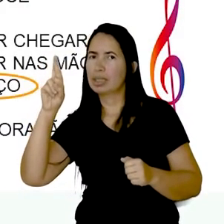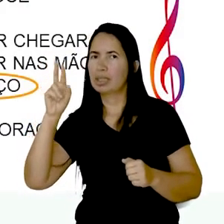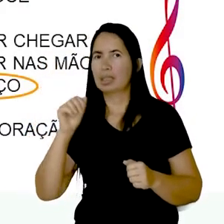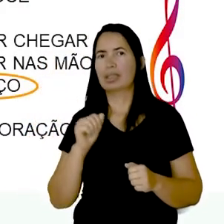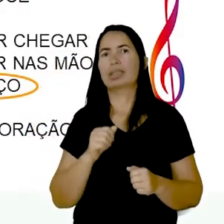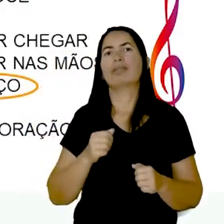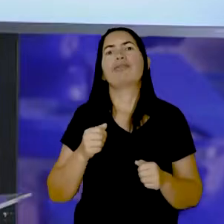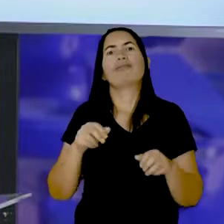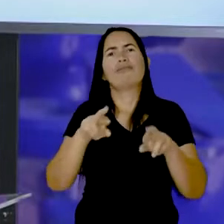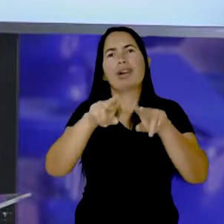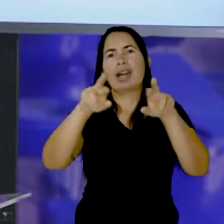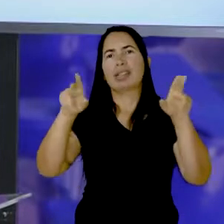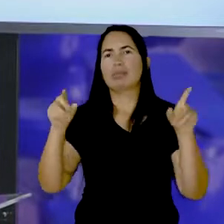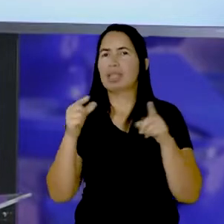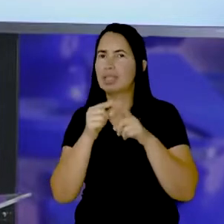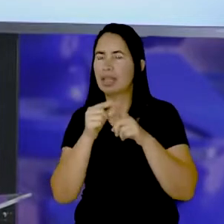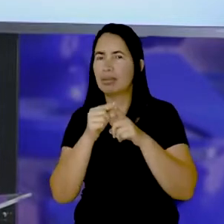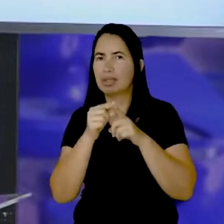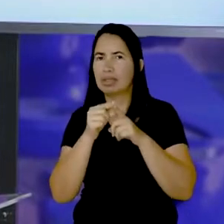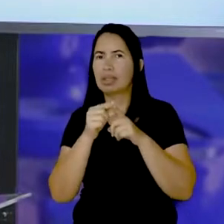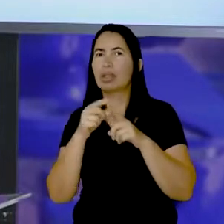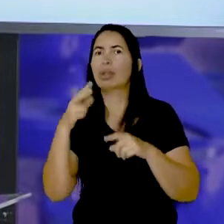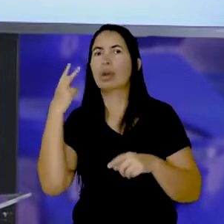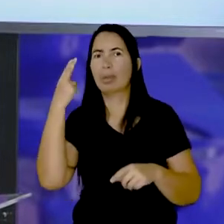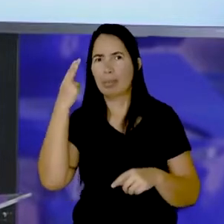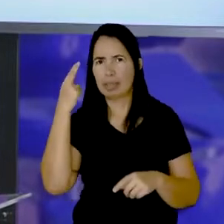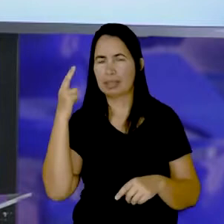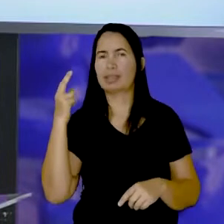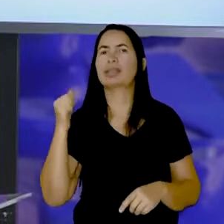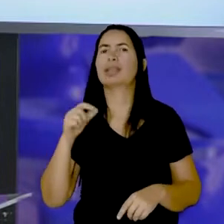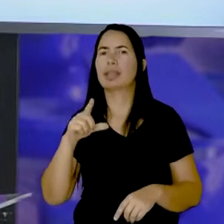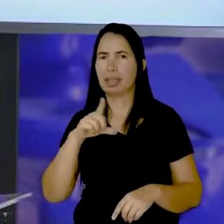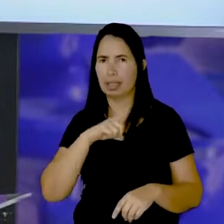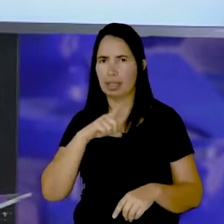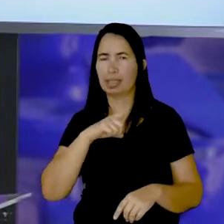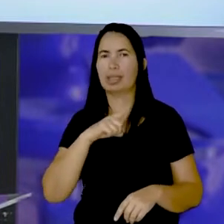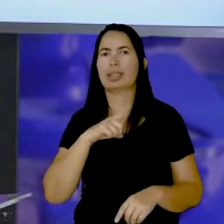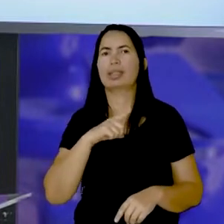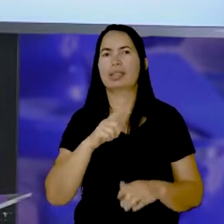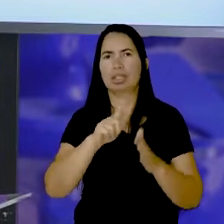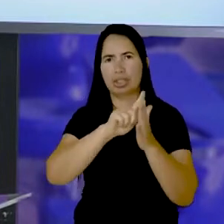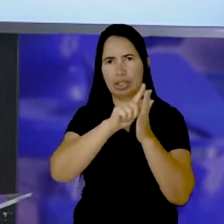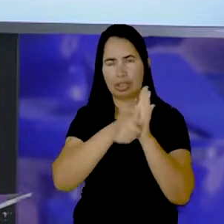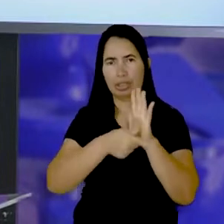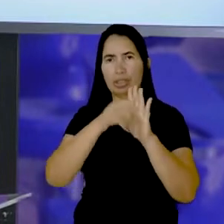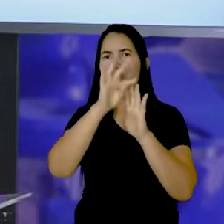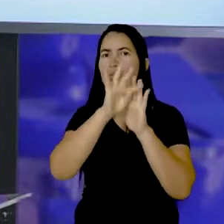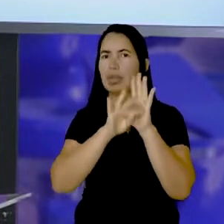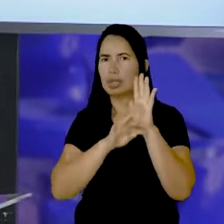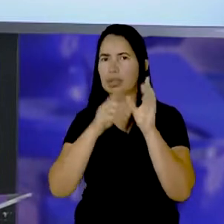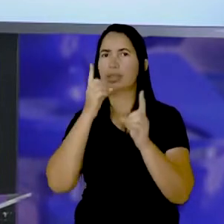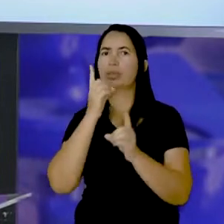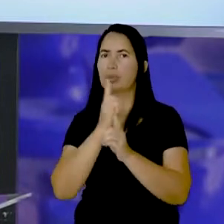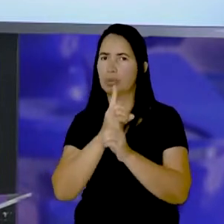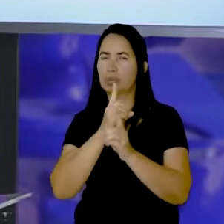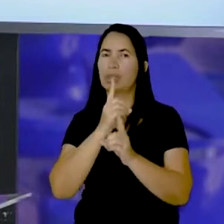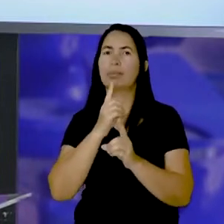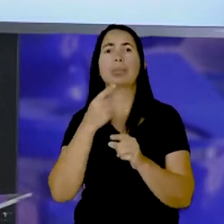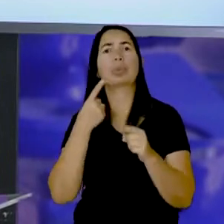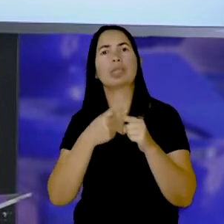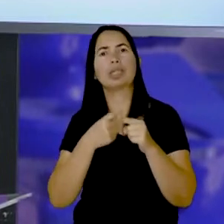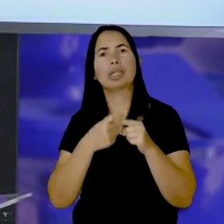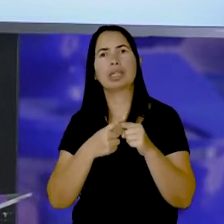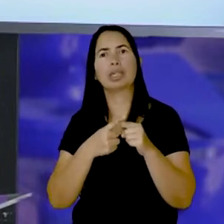situações E é muito comum isso acontecer, viu gente? Nas palavras Em outros gêneros textuais também Vocês vão encontrar Porque